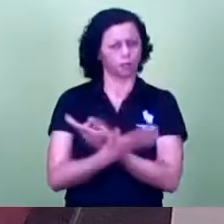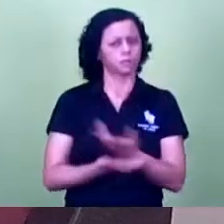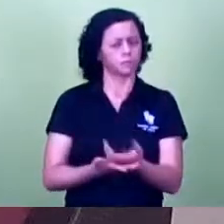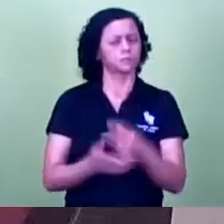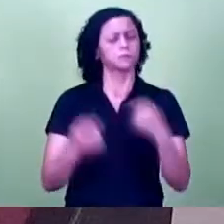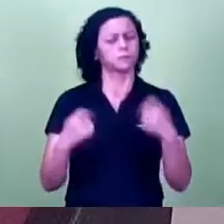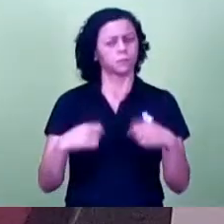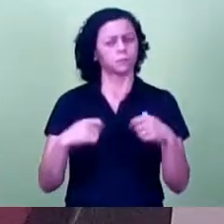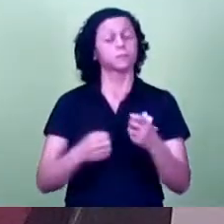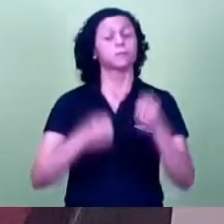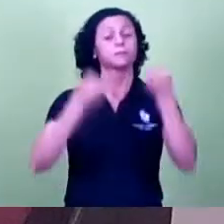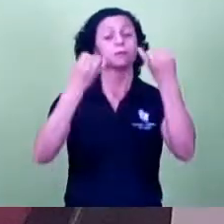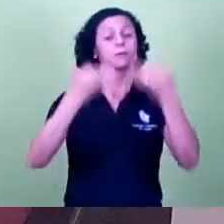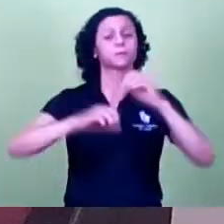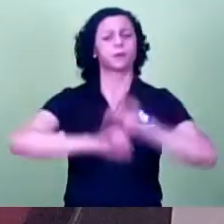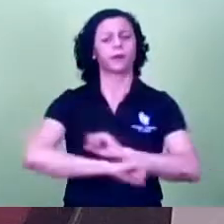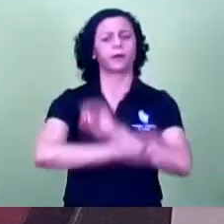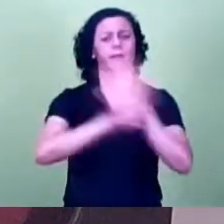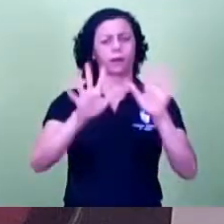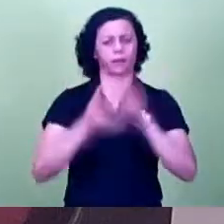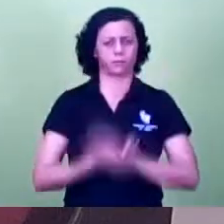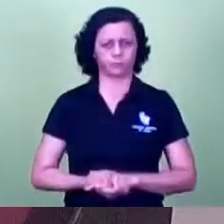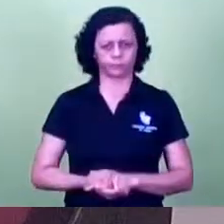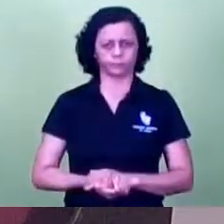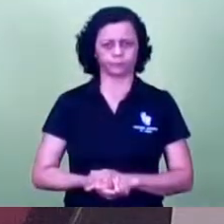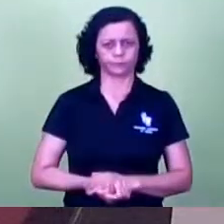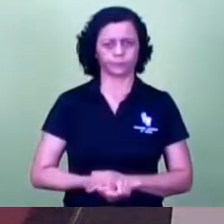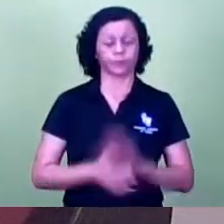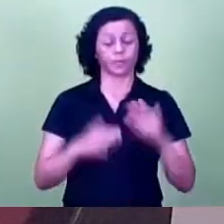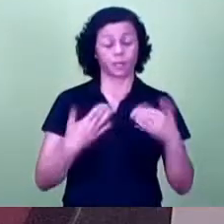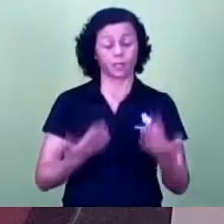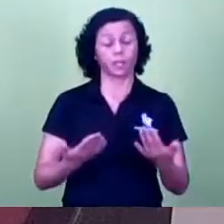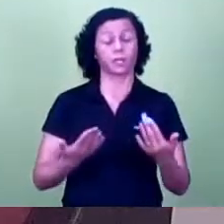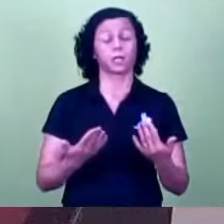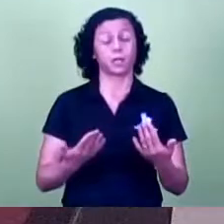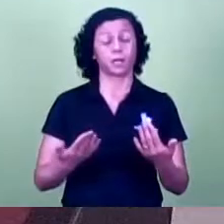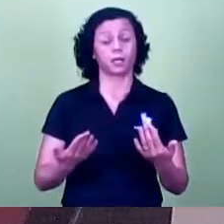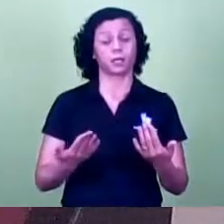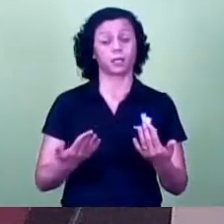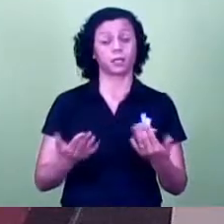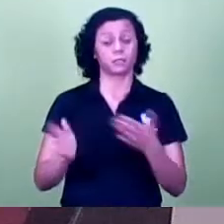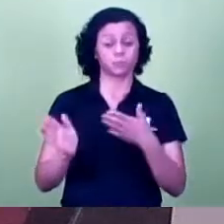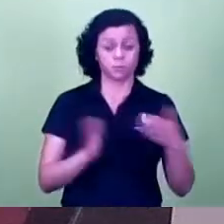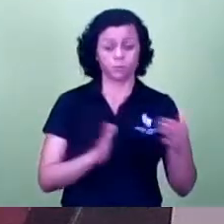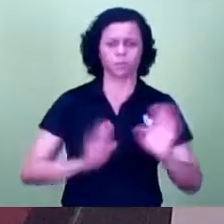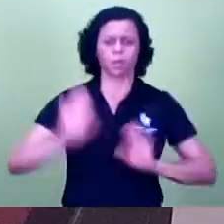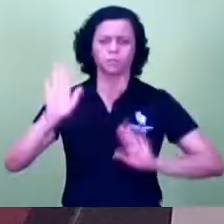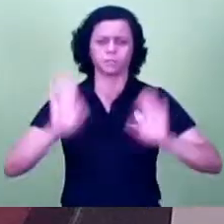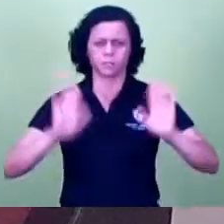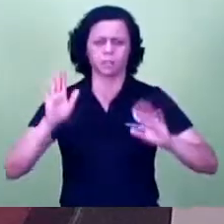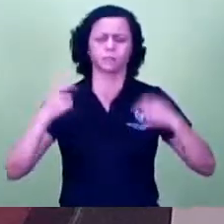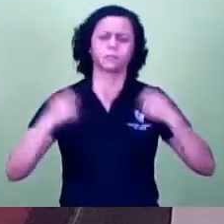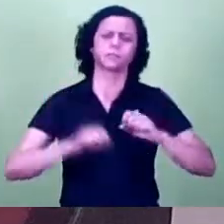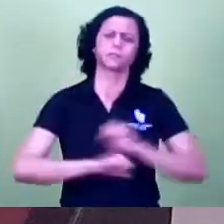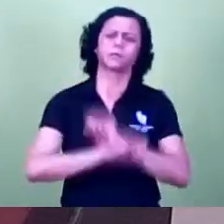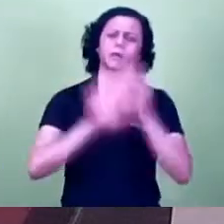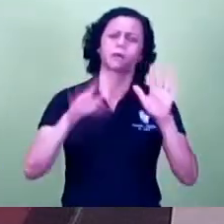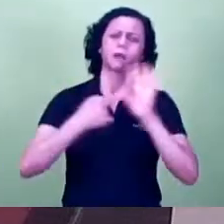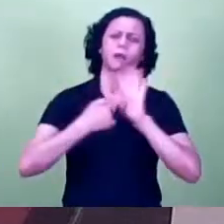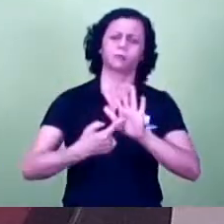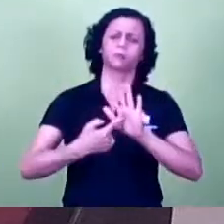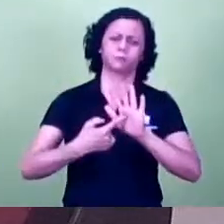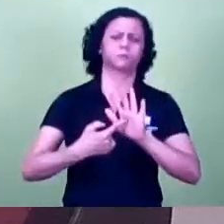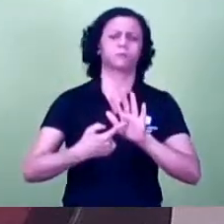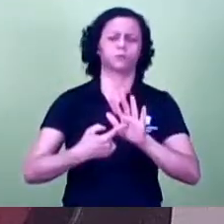esses esclarecimentos venham aqui, não vejo que há dolo, mas o processo estatório tem que ser esclarecido para que quem